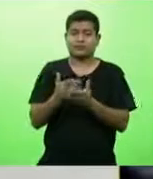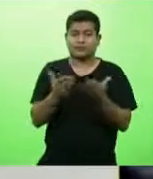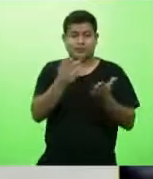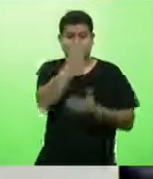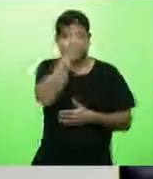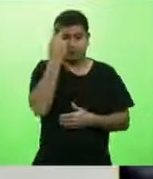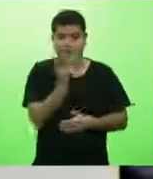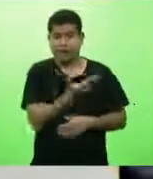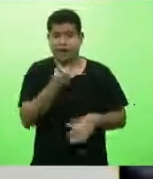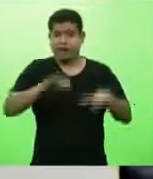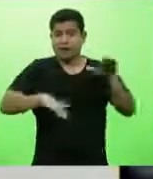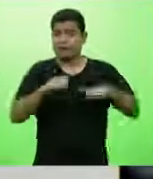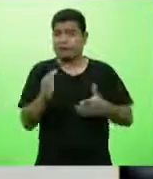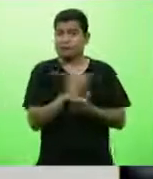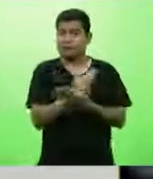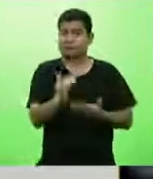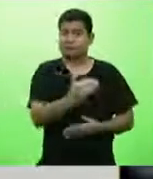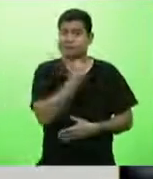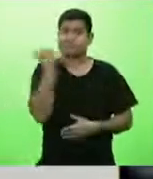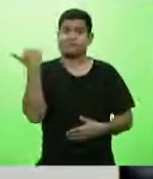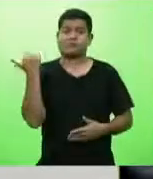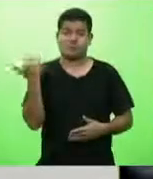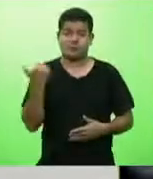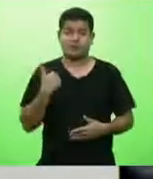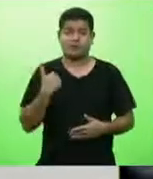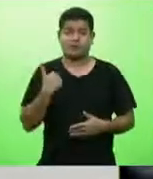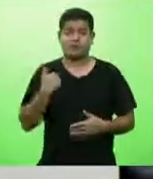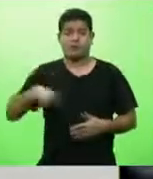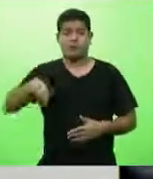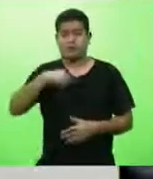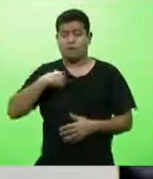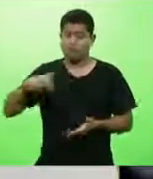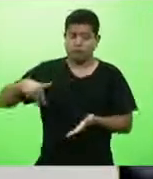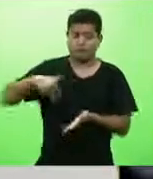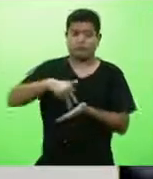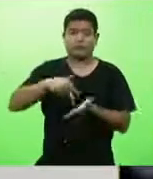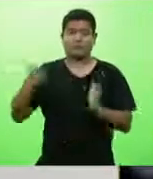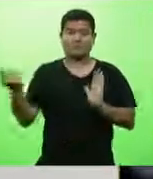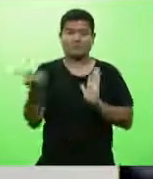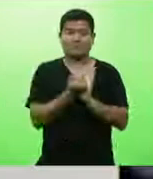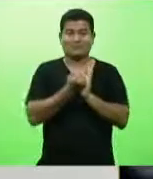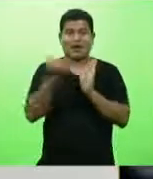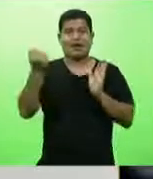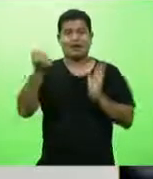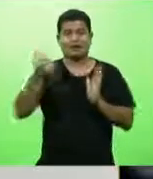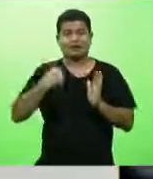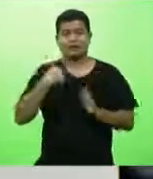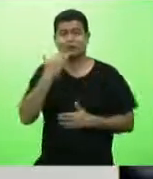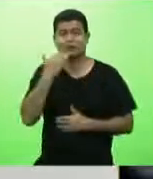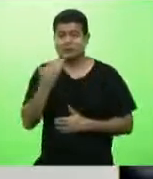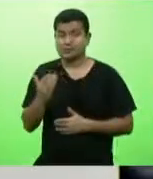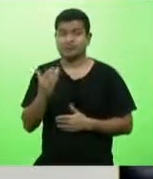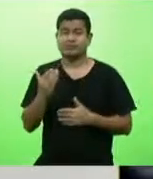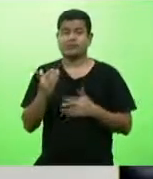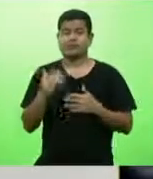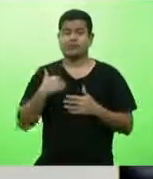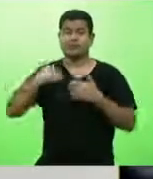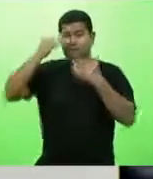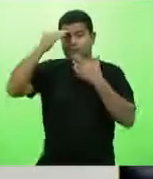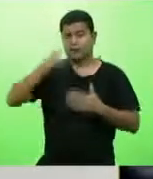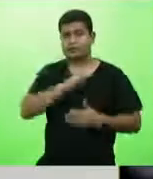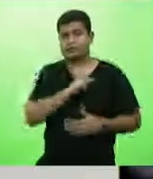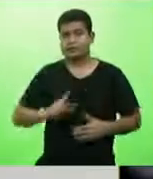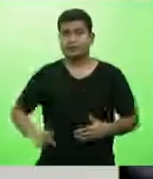muitas vezes até a óbito. Então fica aqui o nosso registro, o nosso apelo. Muito obrigado senhor presidente, obrigado senhores deputados.